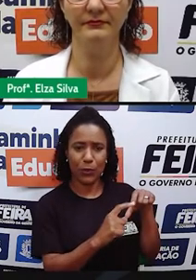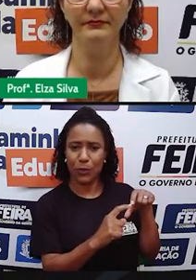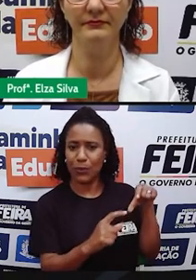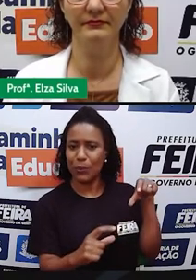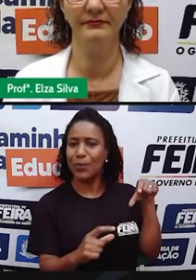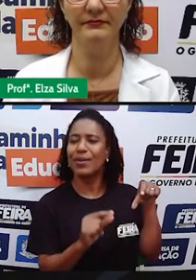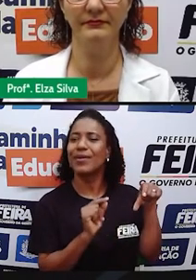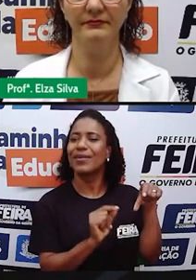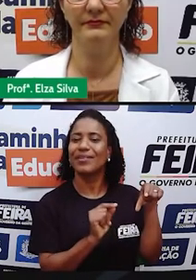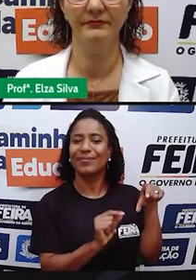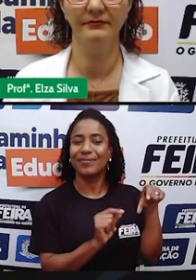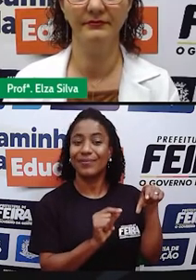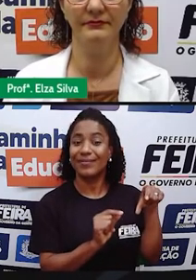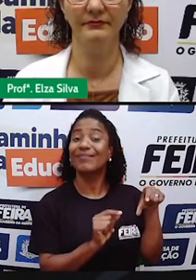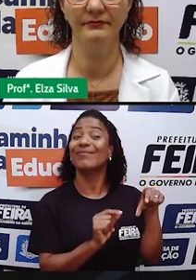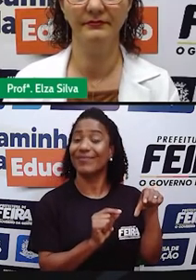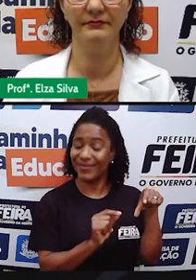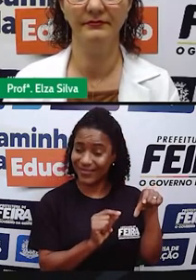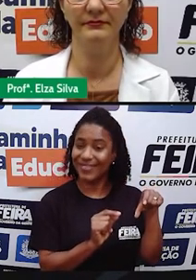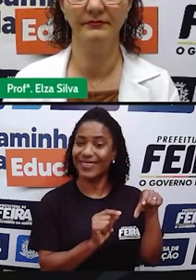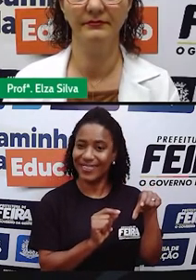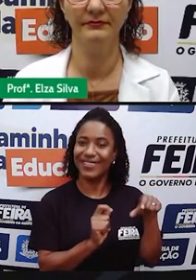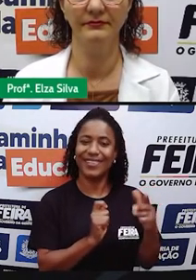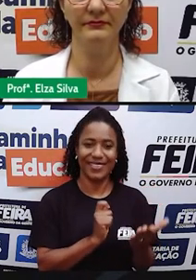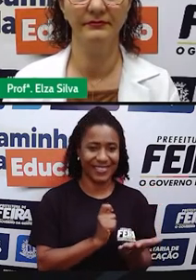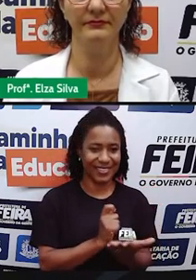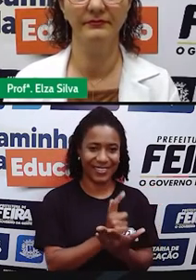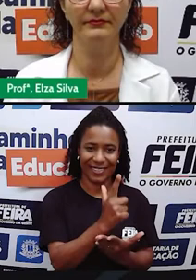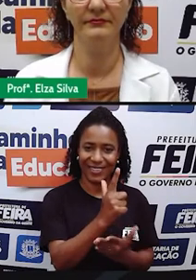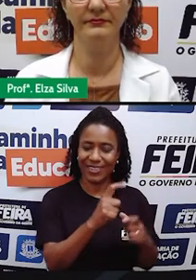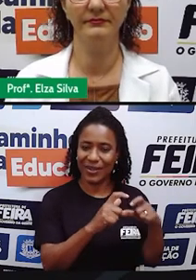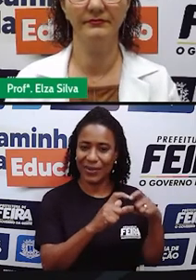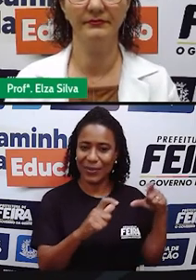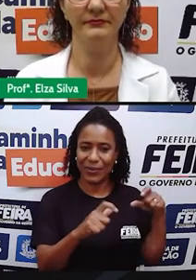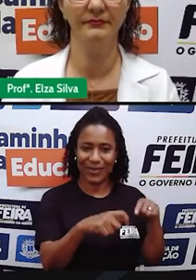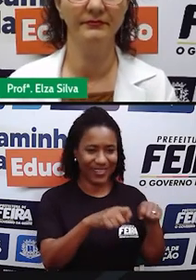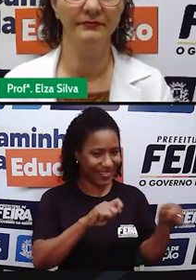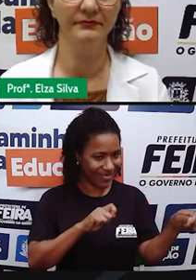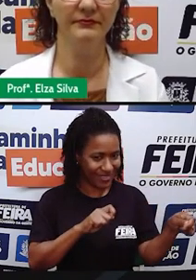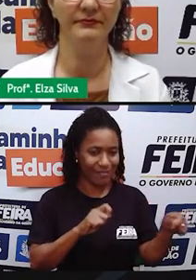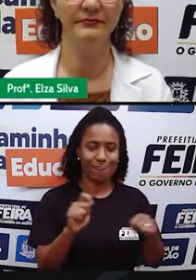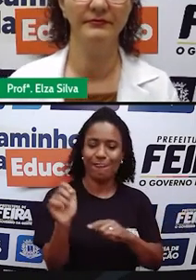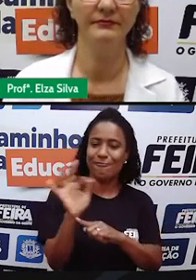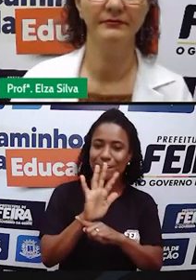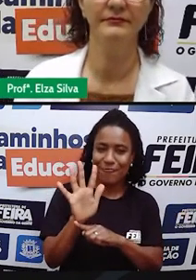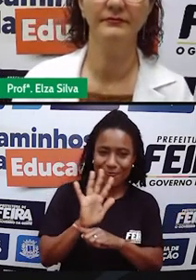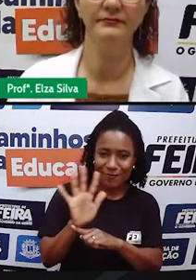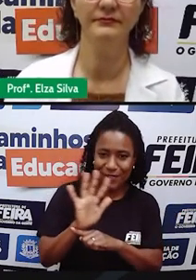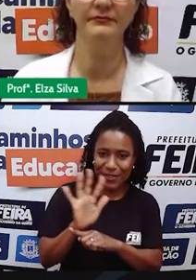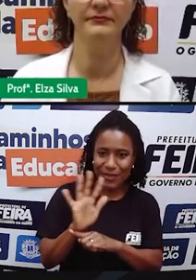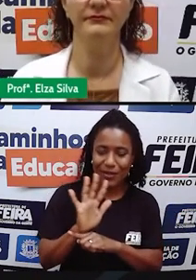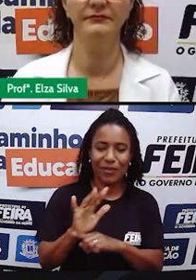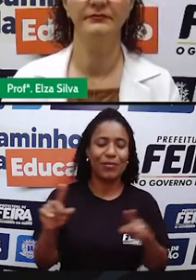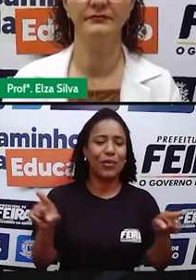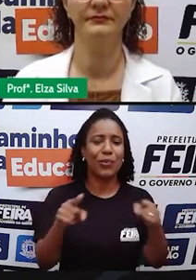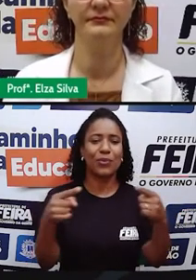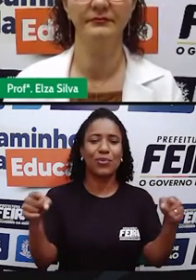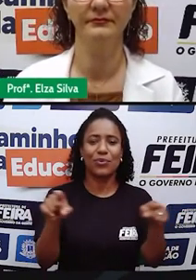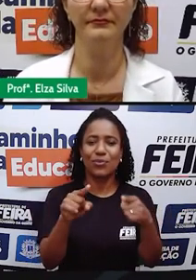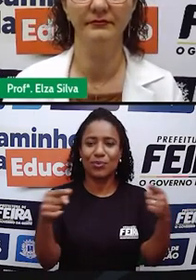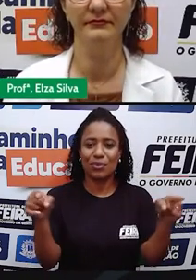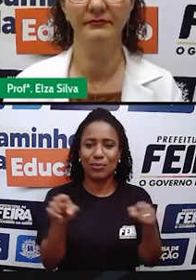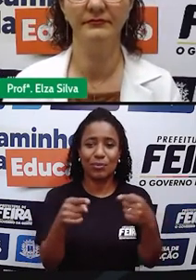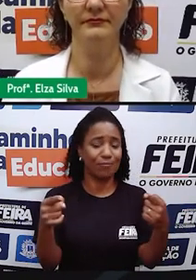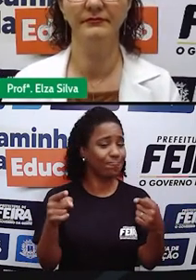tela é uma entrada para ou assistir um filme, um conceito, algum tipo de encontro ou